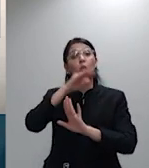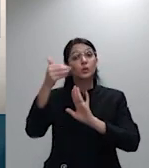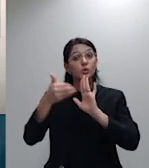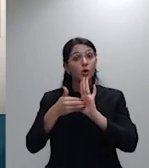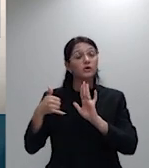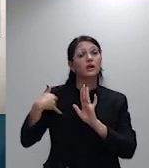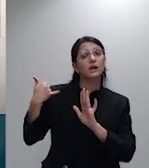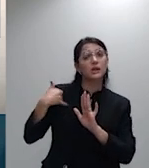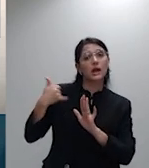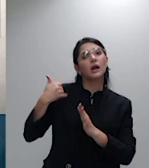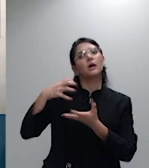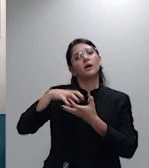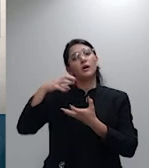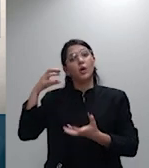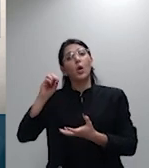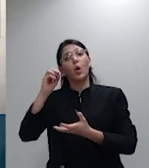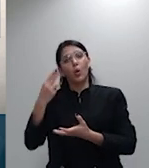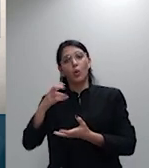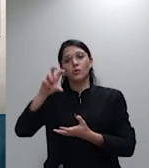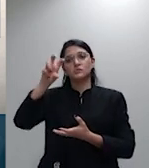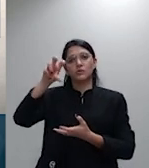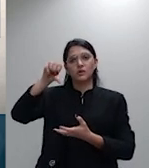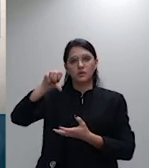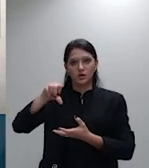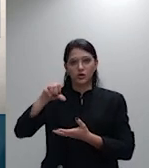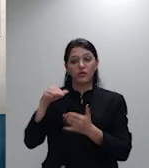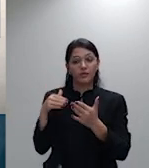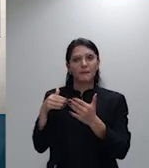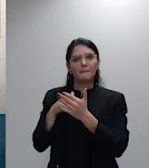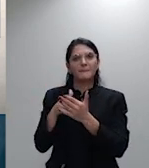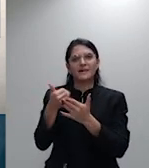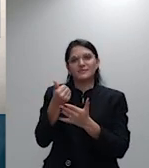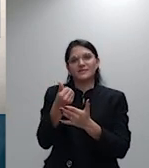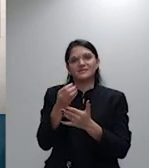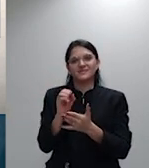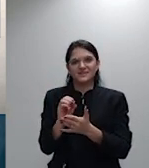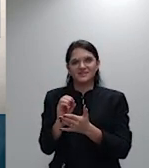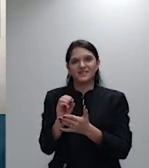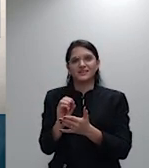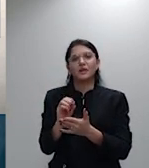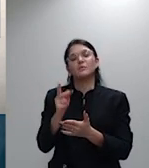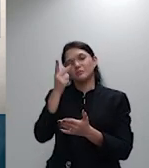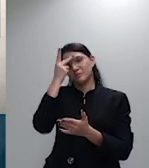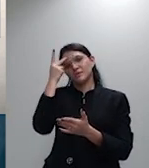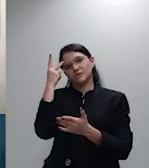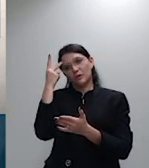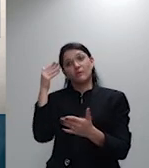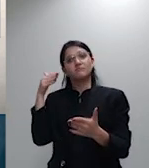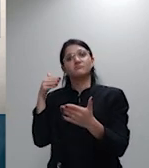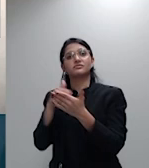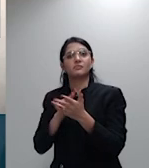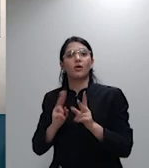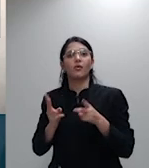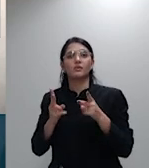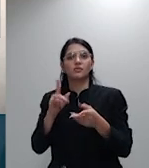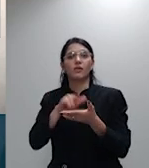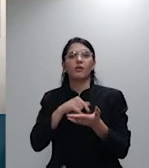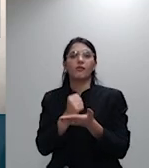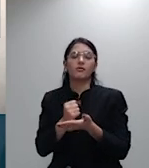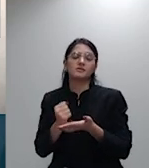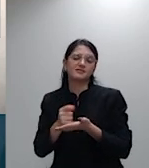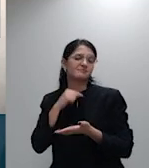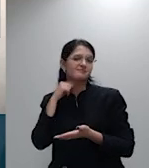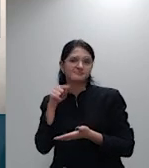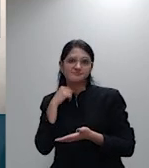59 anos que está à beira de completar 60 anos não seja impedido de continuar na contratação uma vez que ele vai ter muita